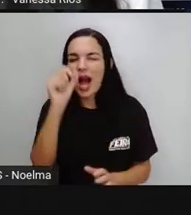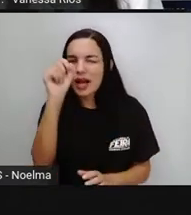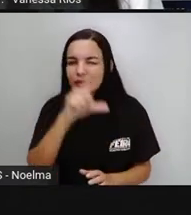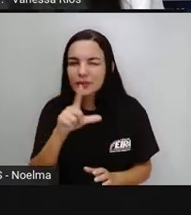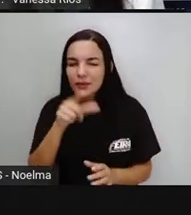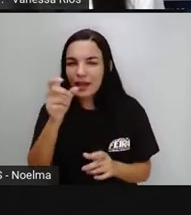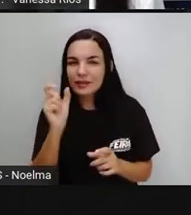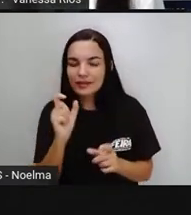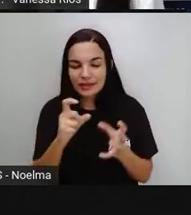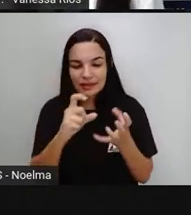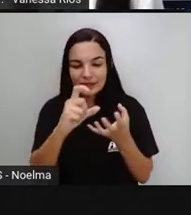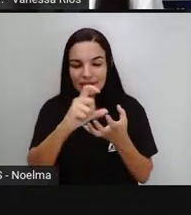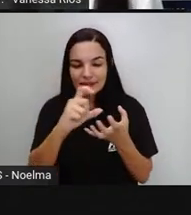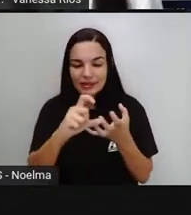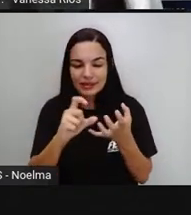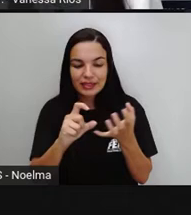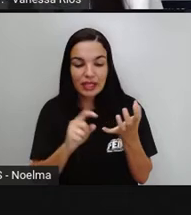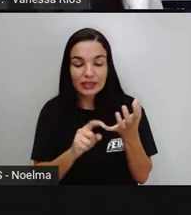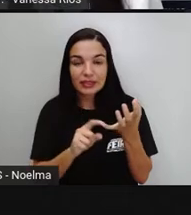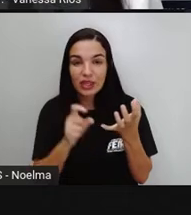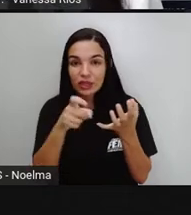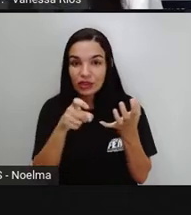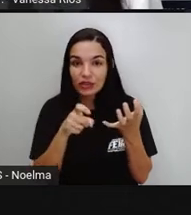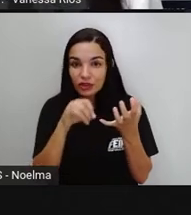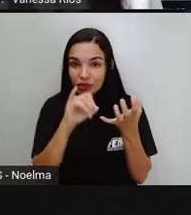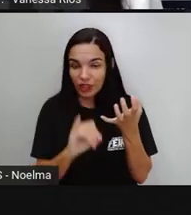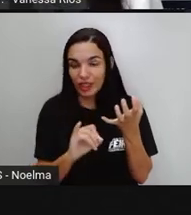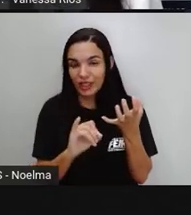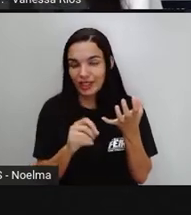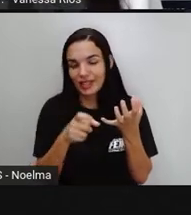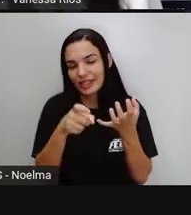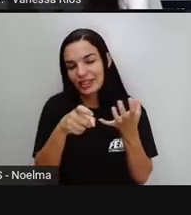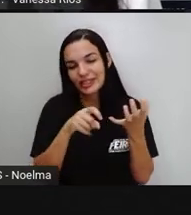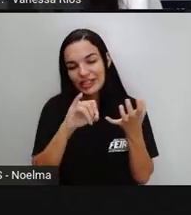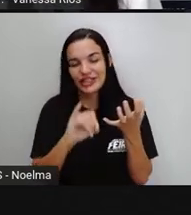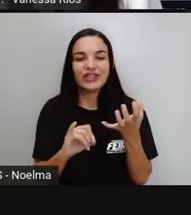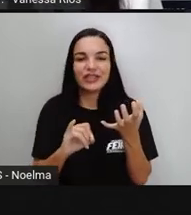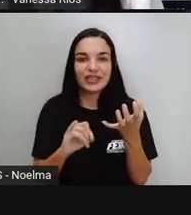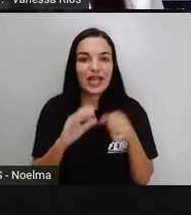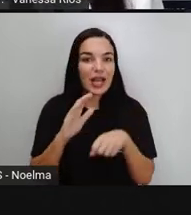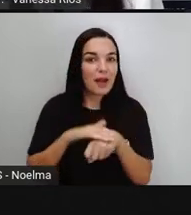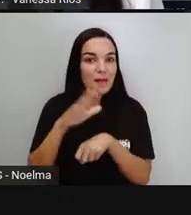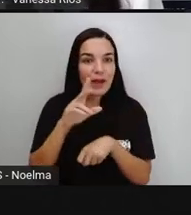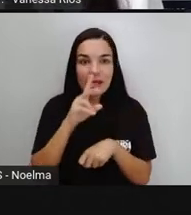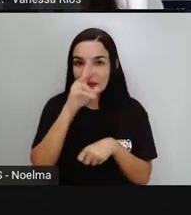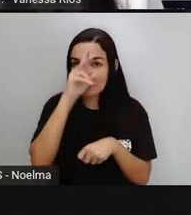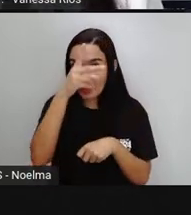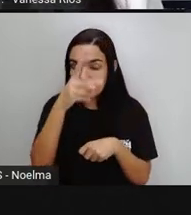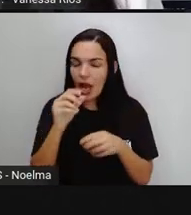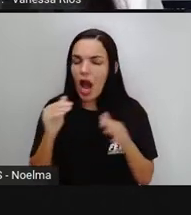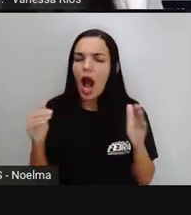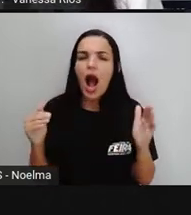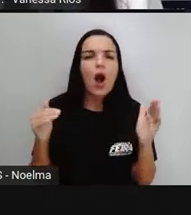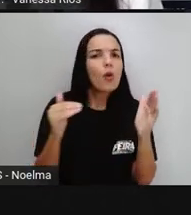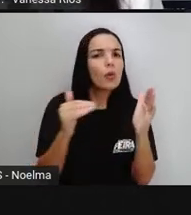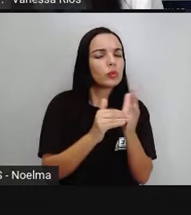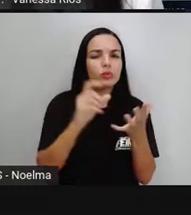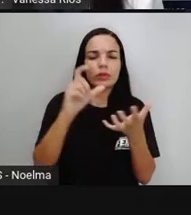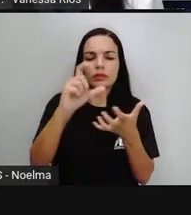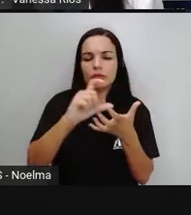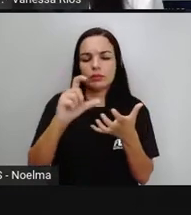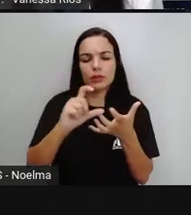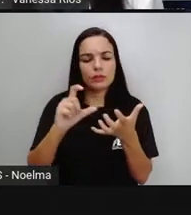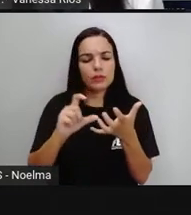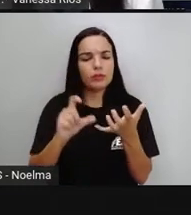palavra, e a gente já observa aí que a sílaba tônica é a sílaba xi, e é a última sílaba. Então, em